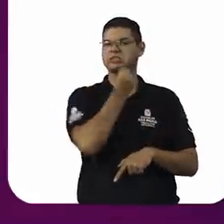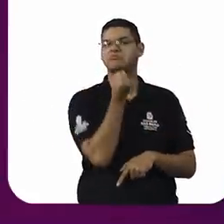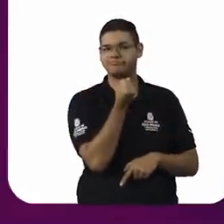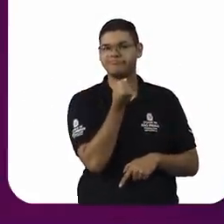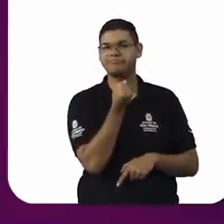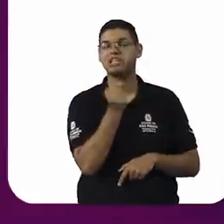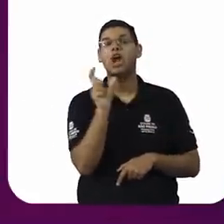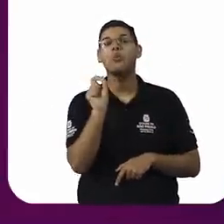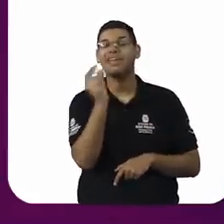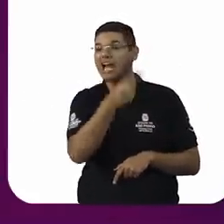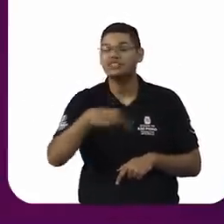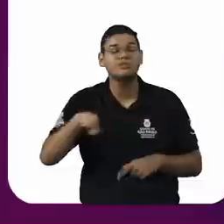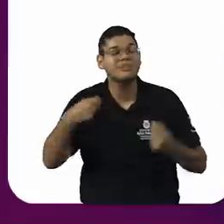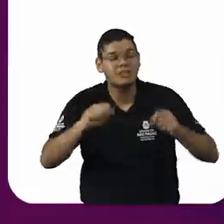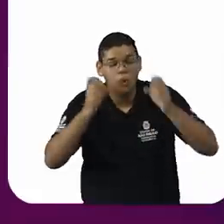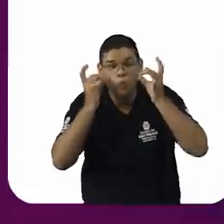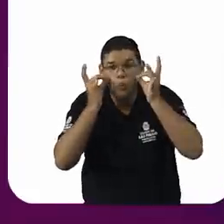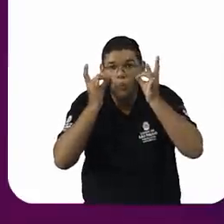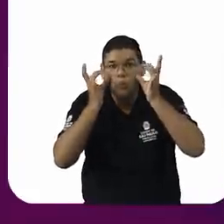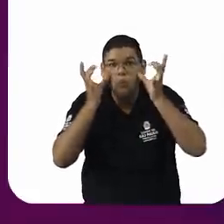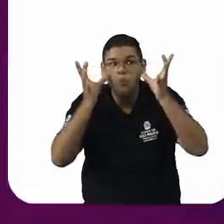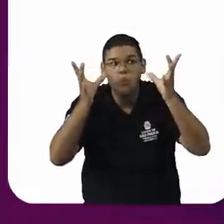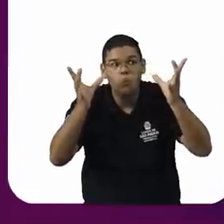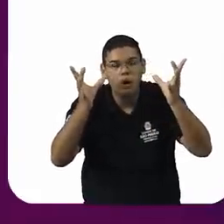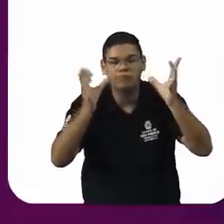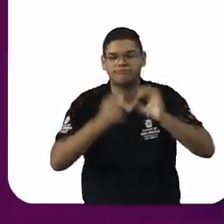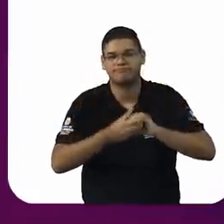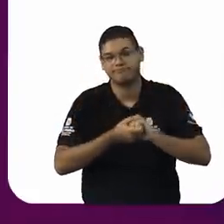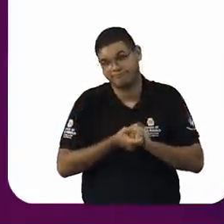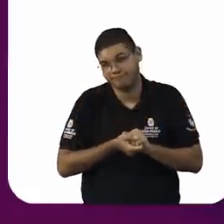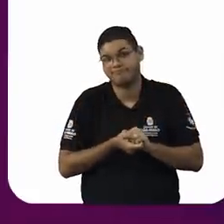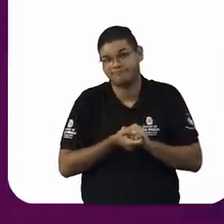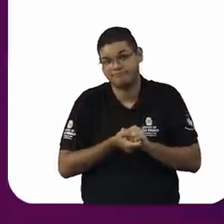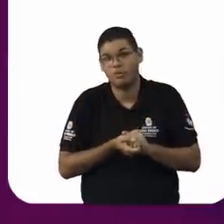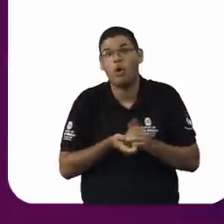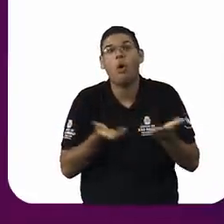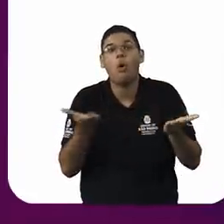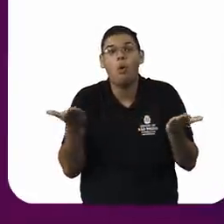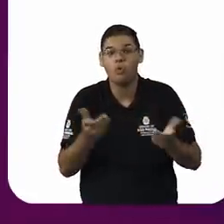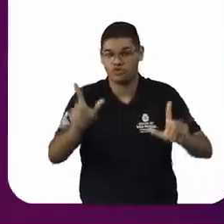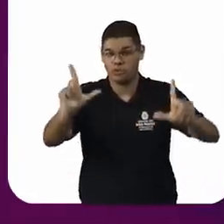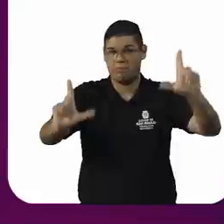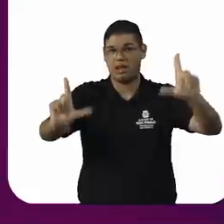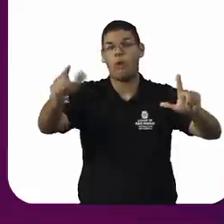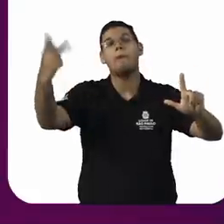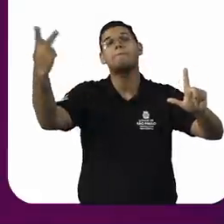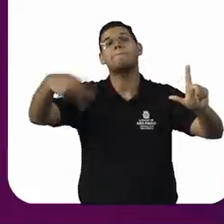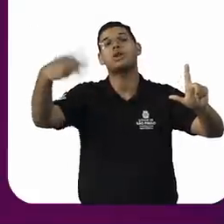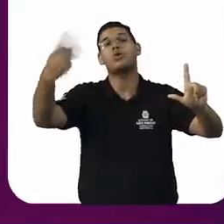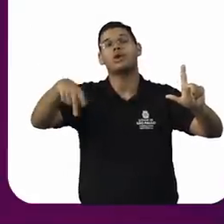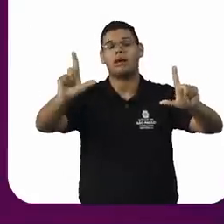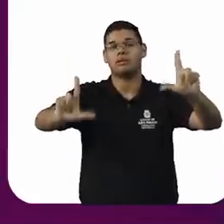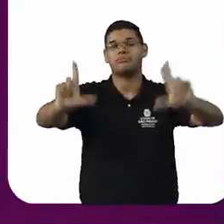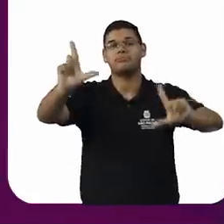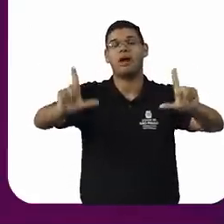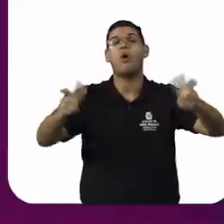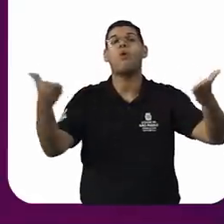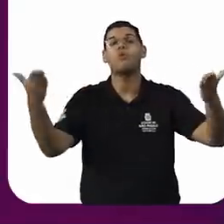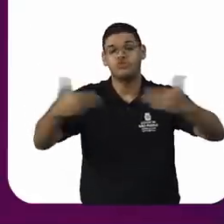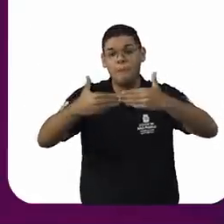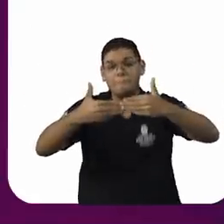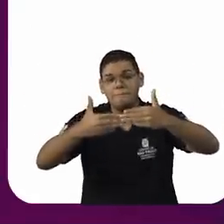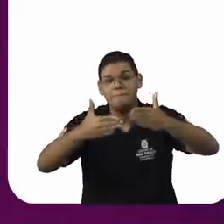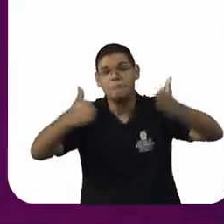alarmante. O maior conteúdo hoje veiculado pela TV aberta no Brasil são os programas religiosos.